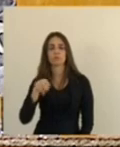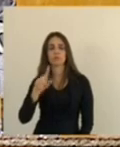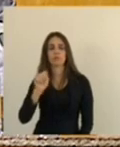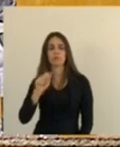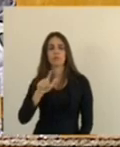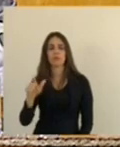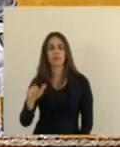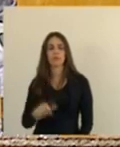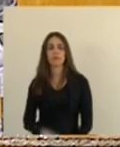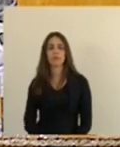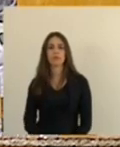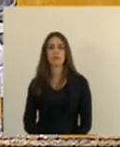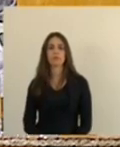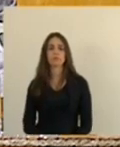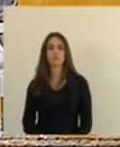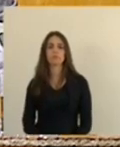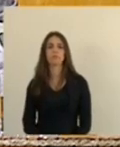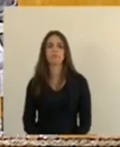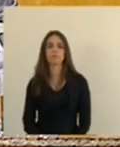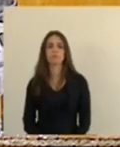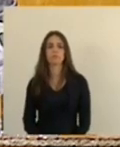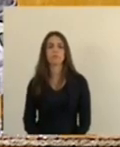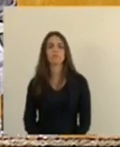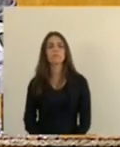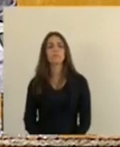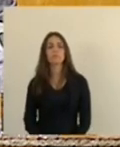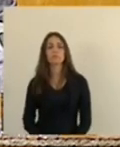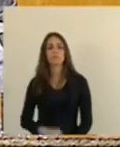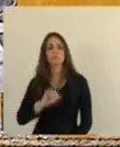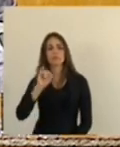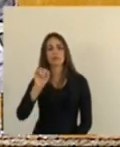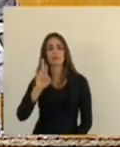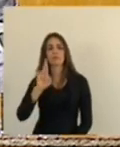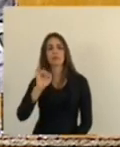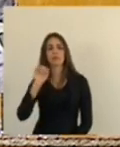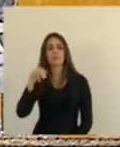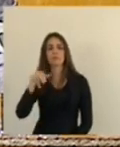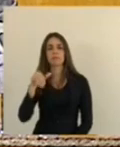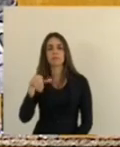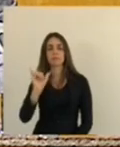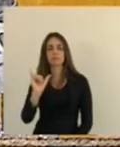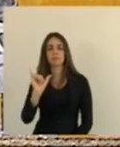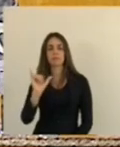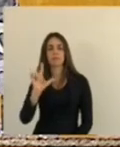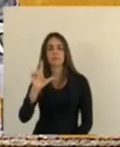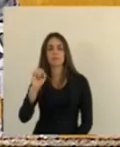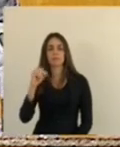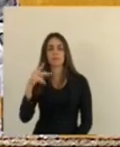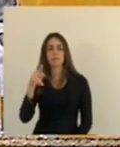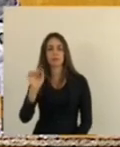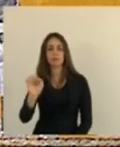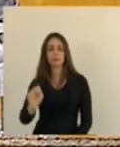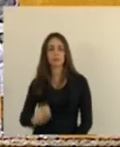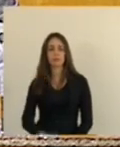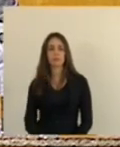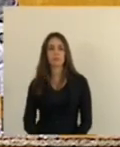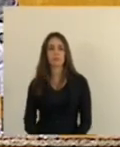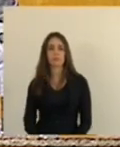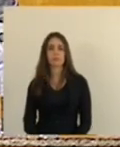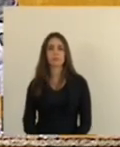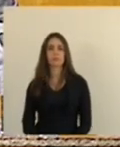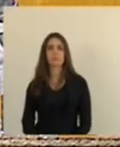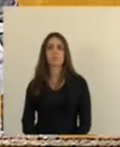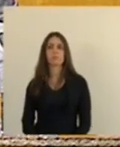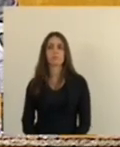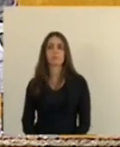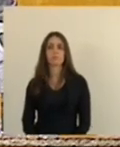Ausente Como vota, deputada Irine Lopes Voto sim Deputada Irine